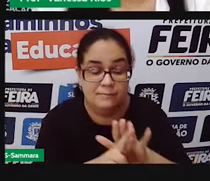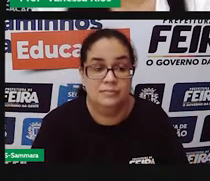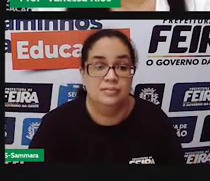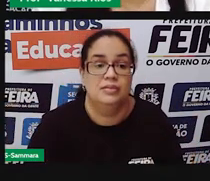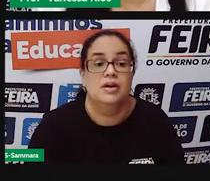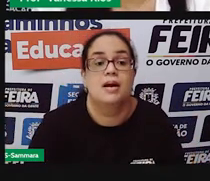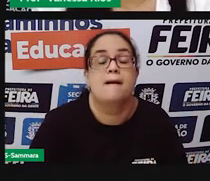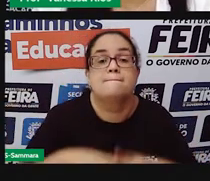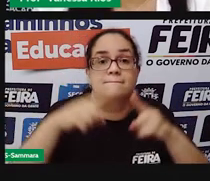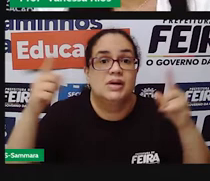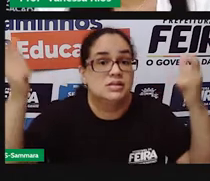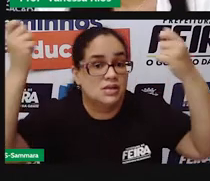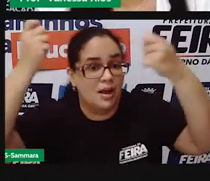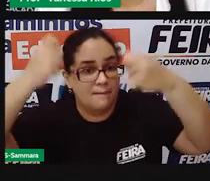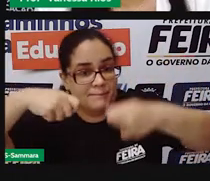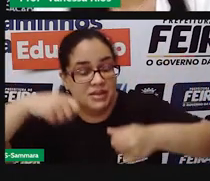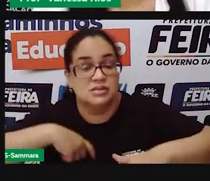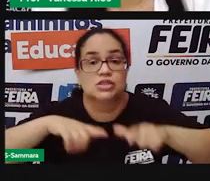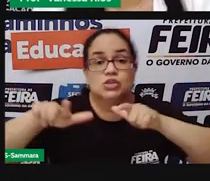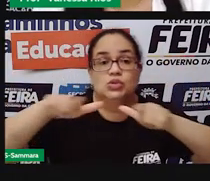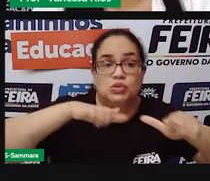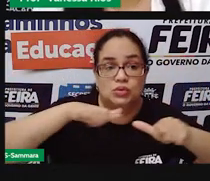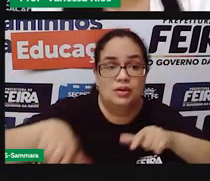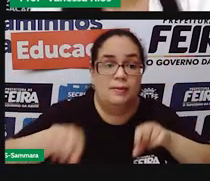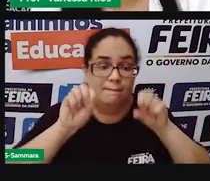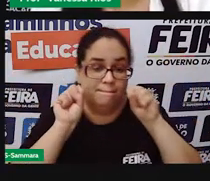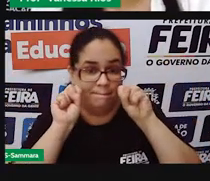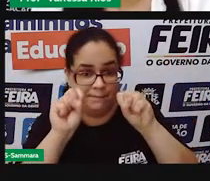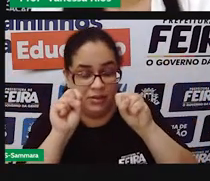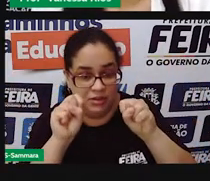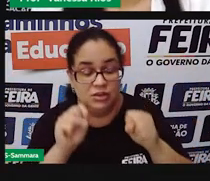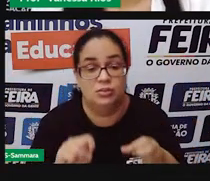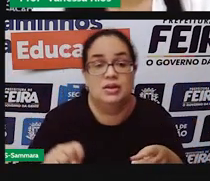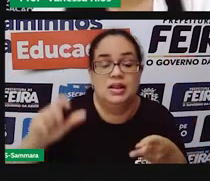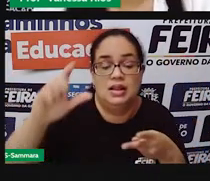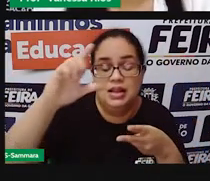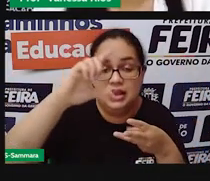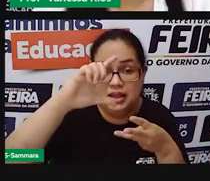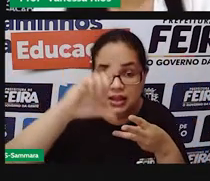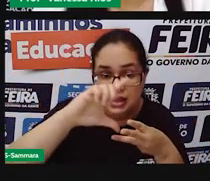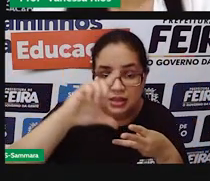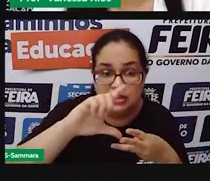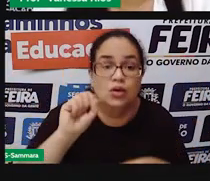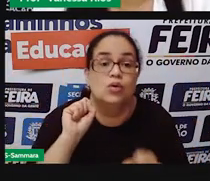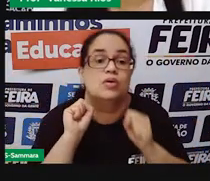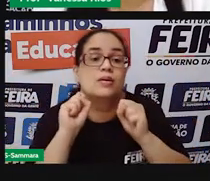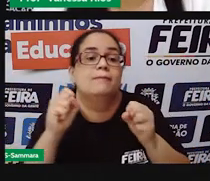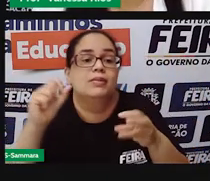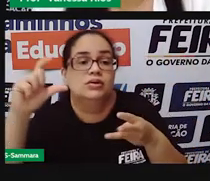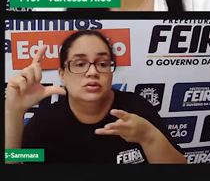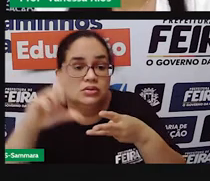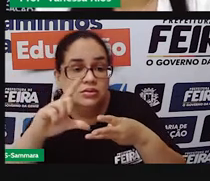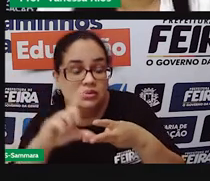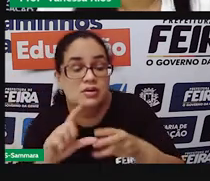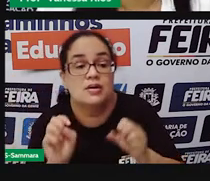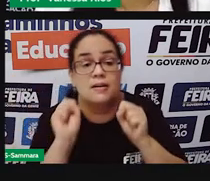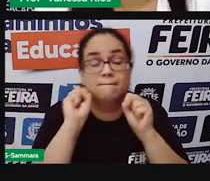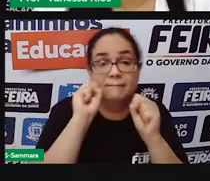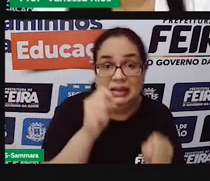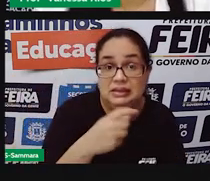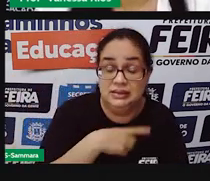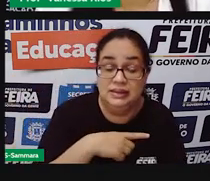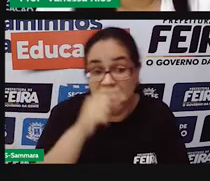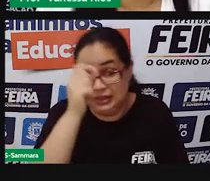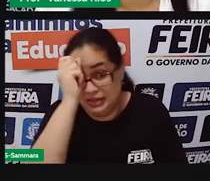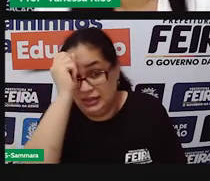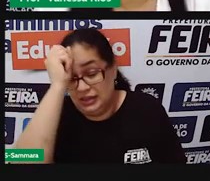mas ele precisa do trabalho do poder legislativo, porque é o poder legislativo que vai propor, né,